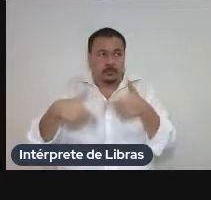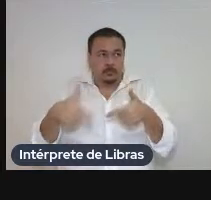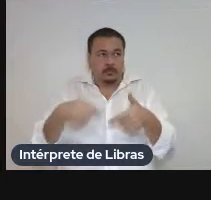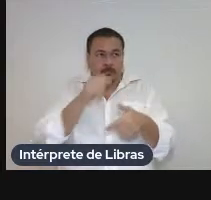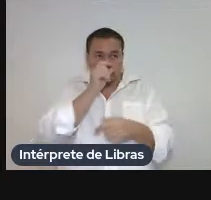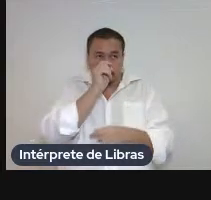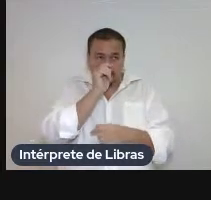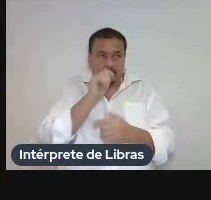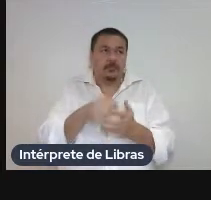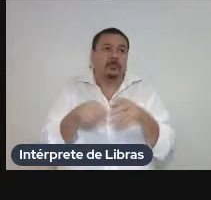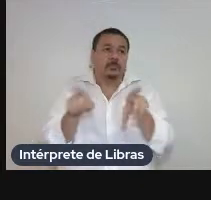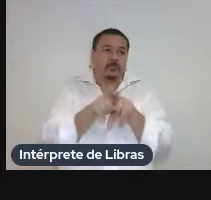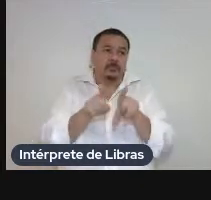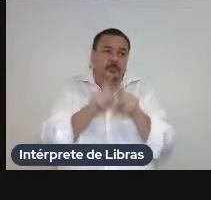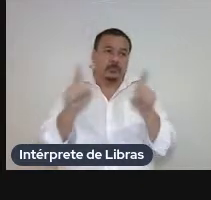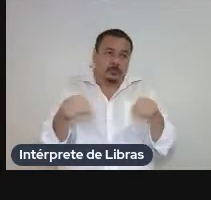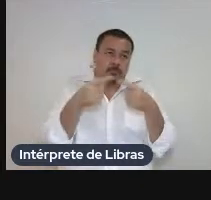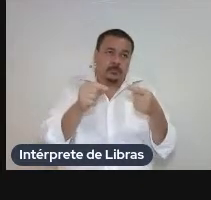a partir daí